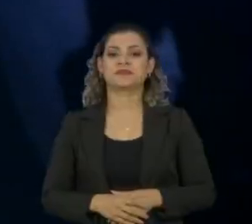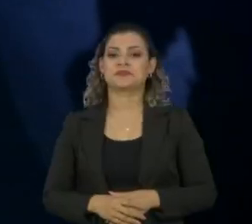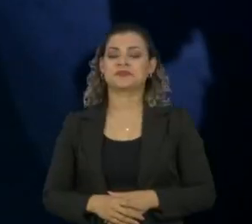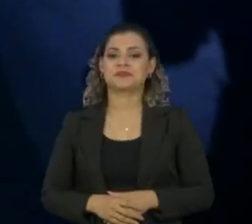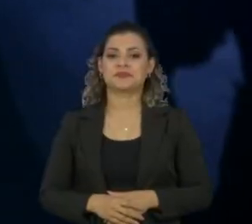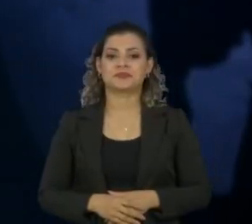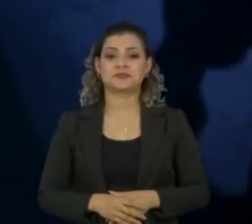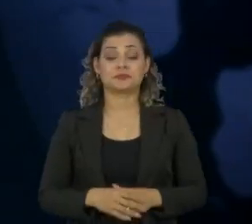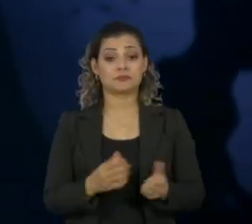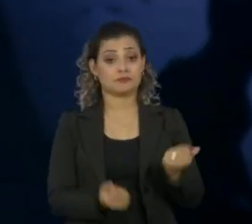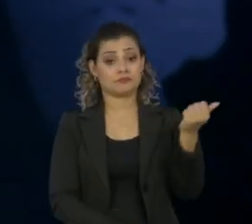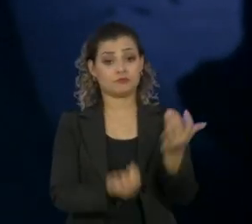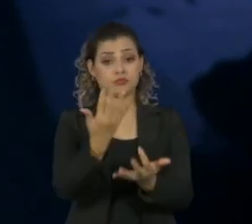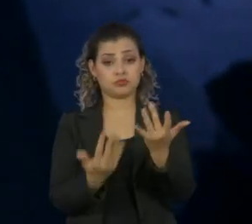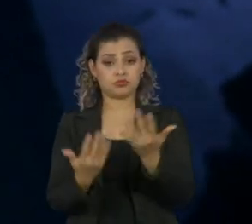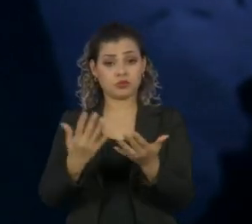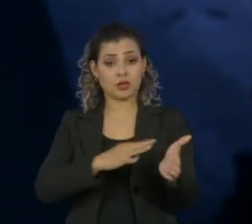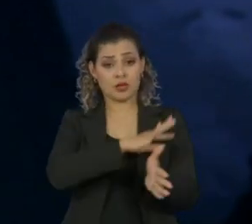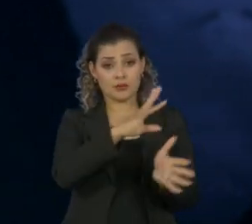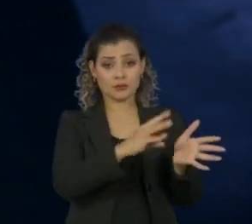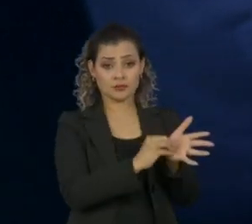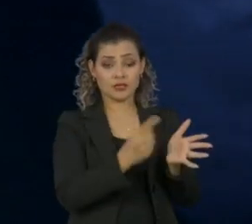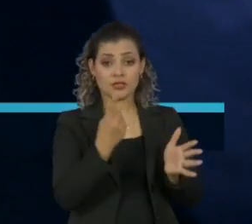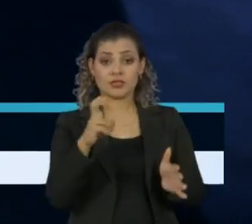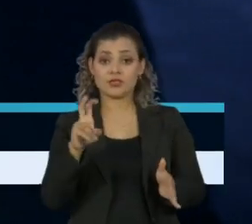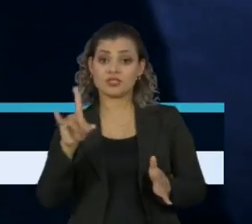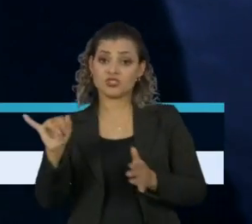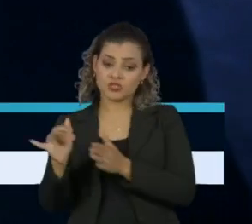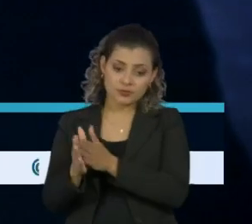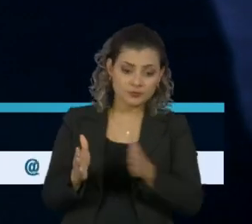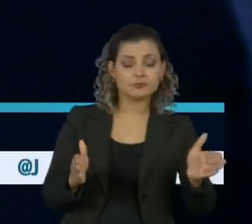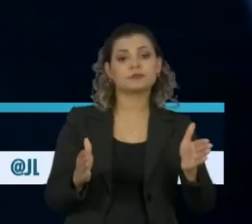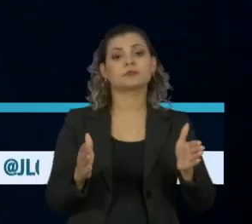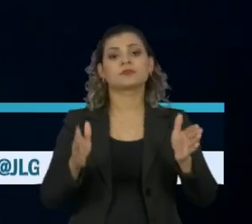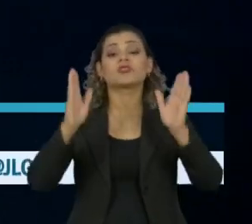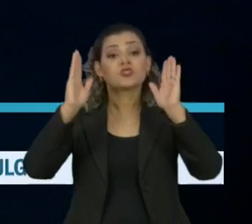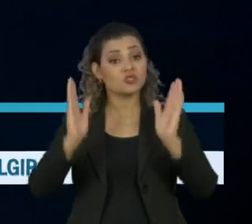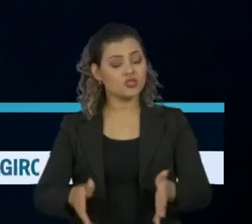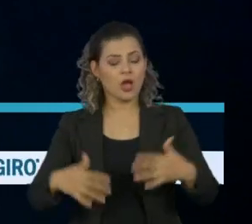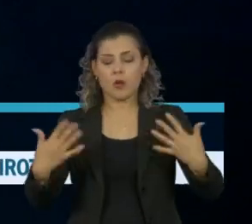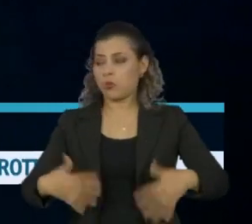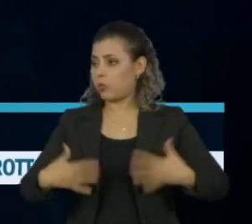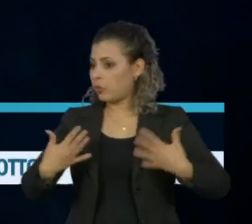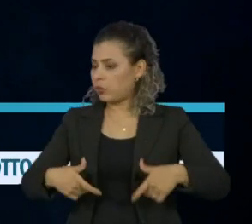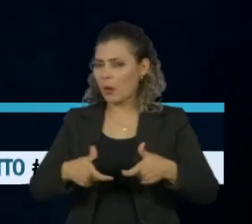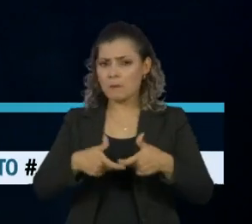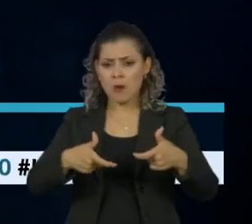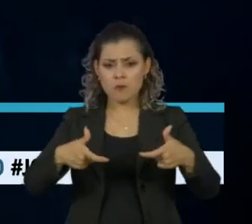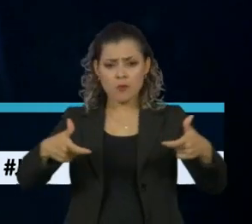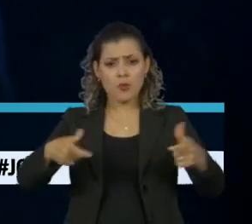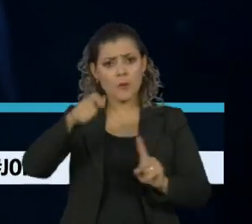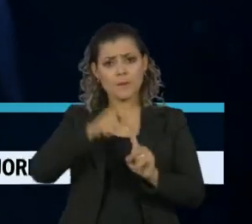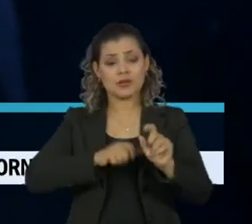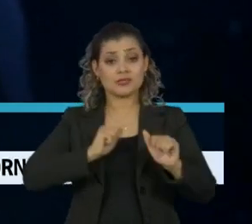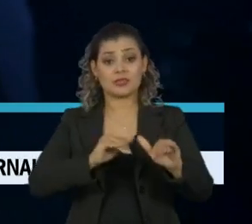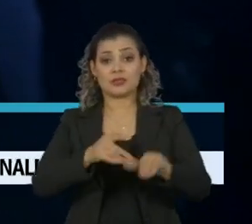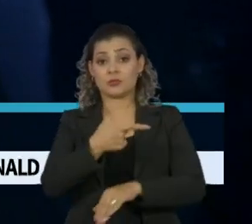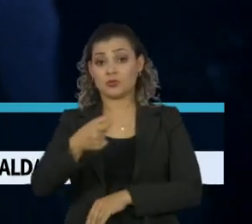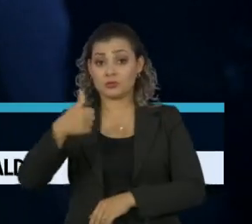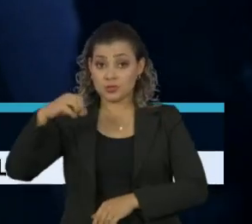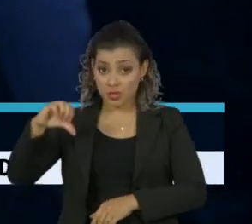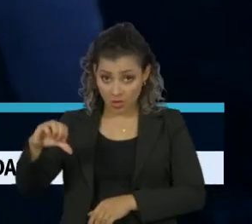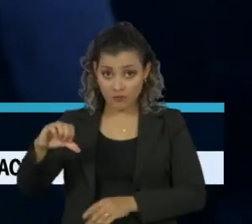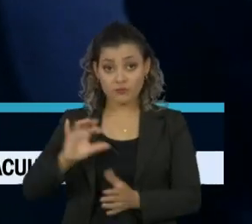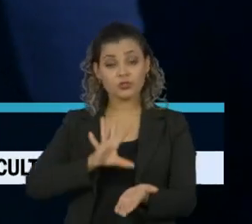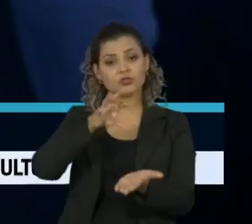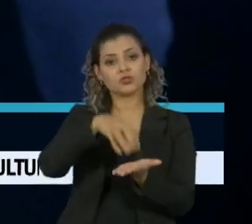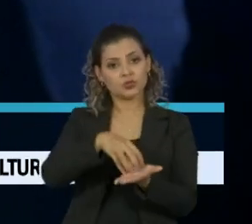As queimadas na Amazônia nos primeiros 15 dias deste mês já superaram todo o mês de setembro de 2019, segundo o